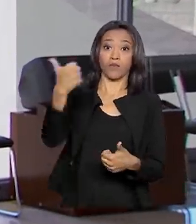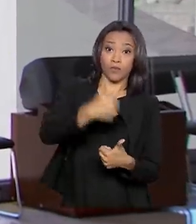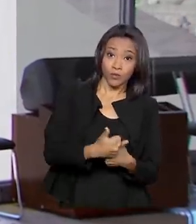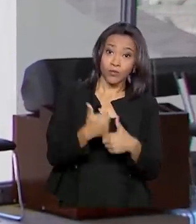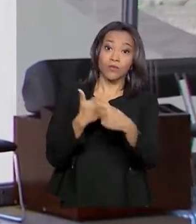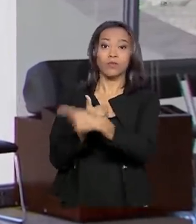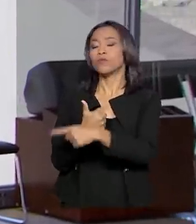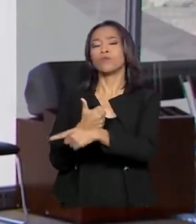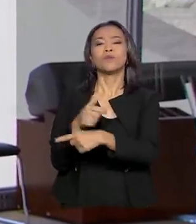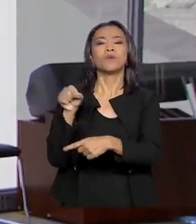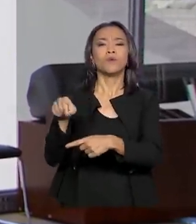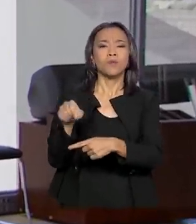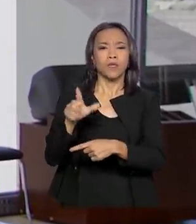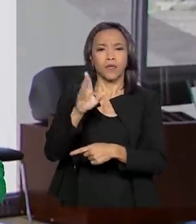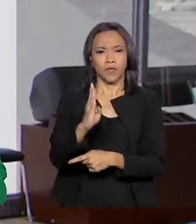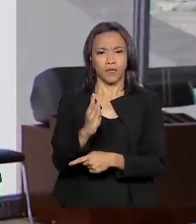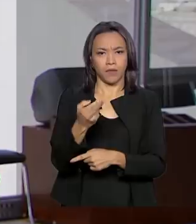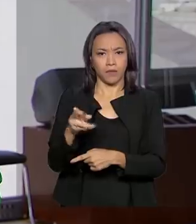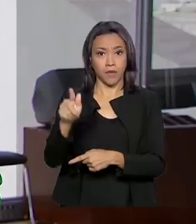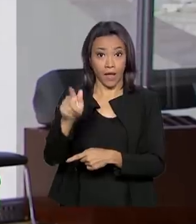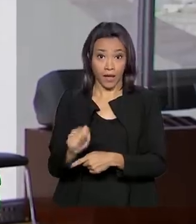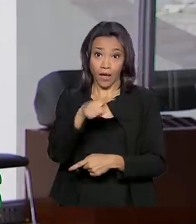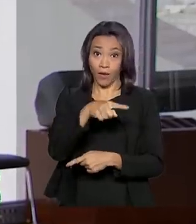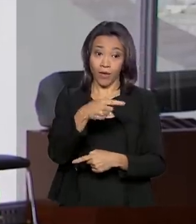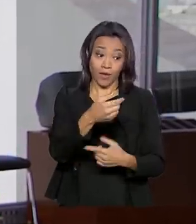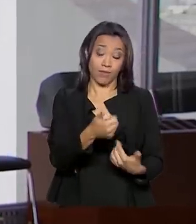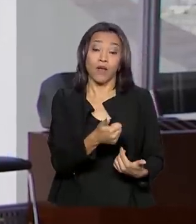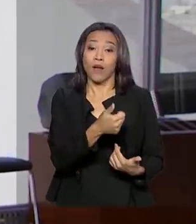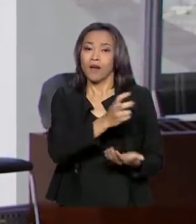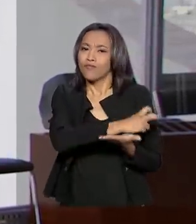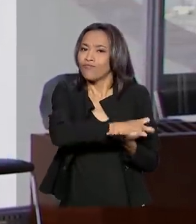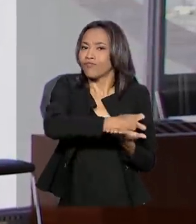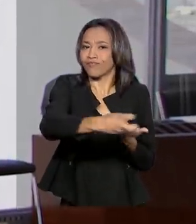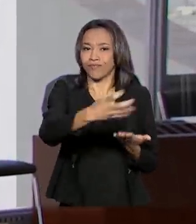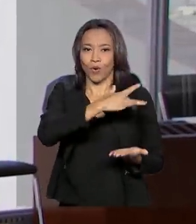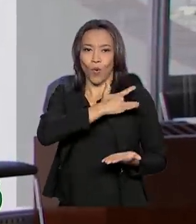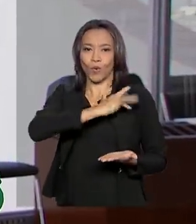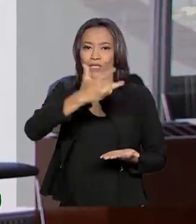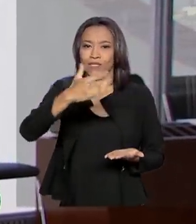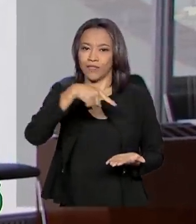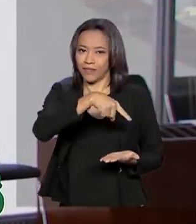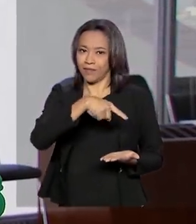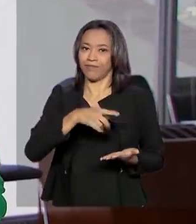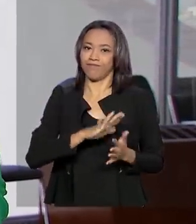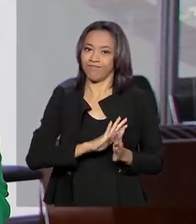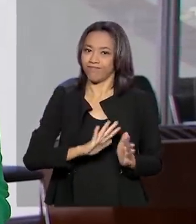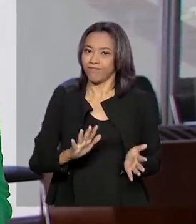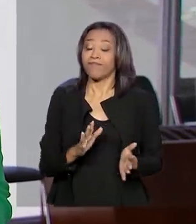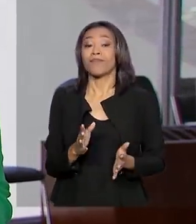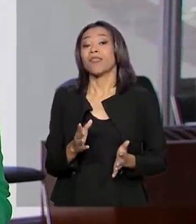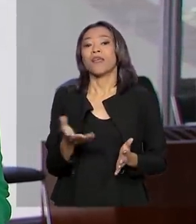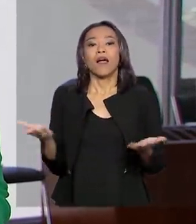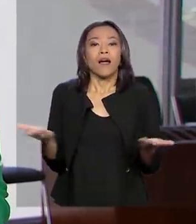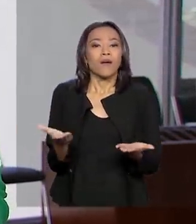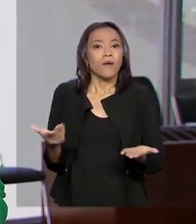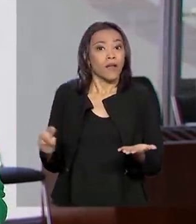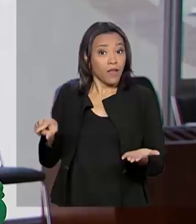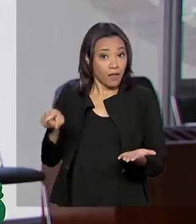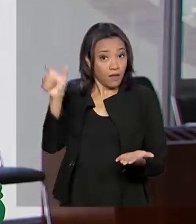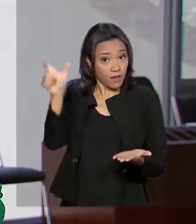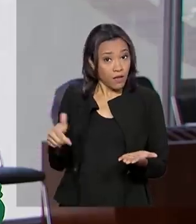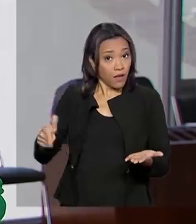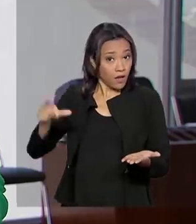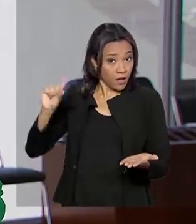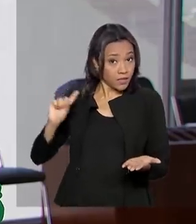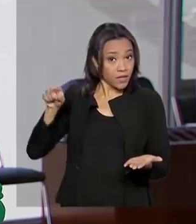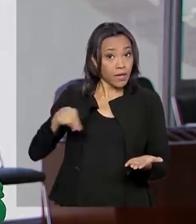no lugar de Onyx Lorenzoni, que passa a comandar o Ministério da Cidadania. O Osmar Terra, que até então era ministro